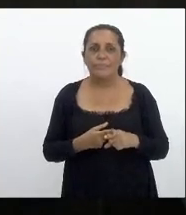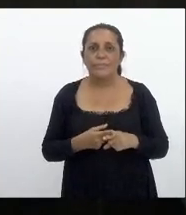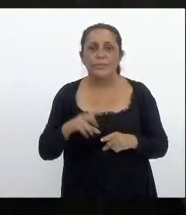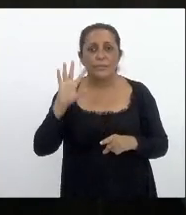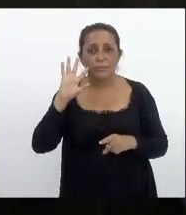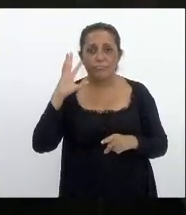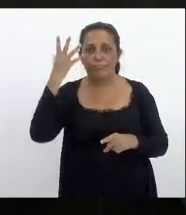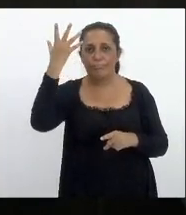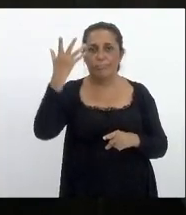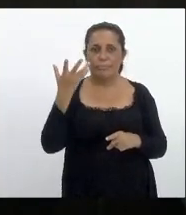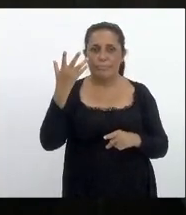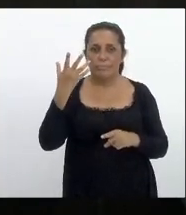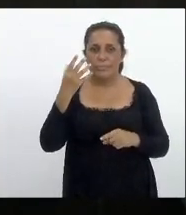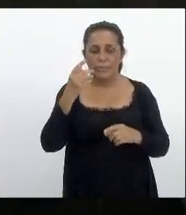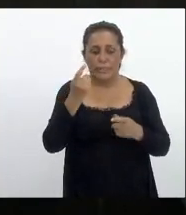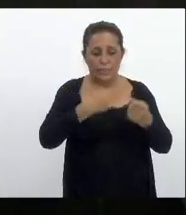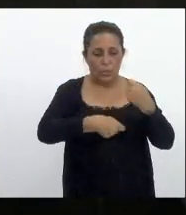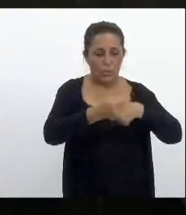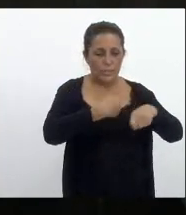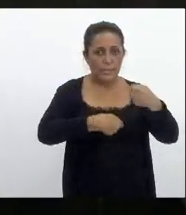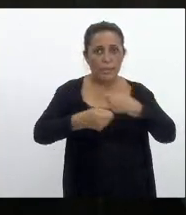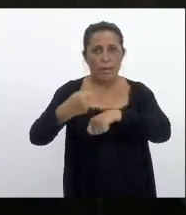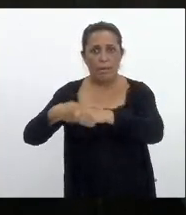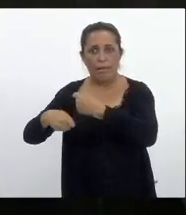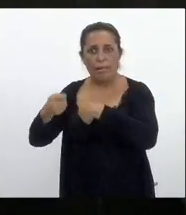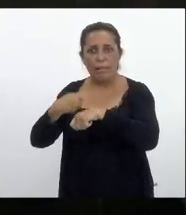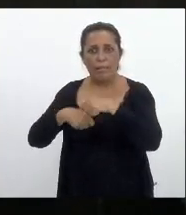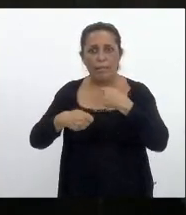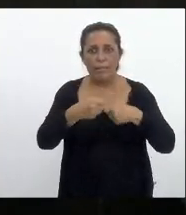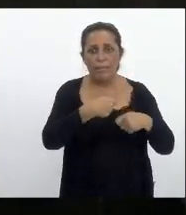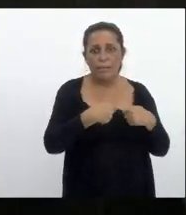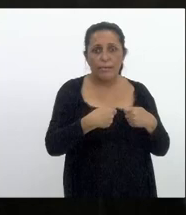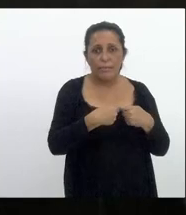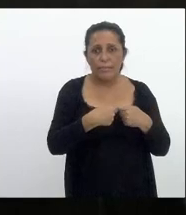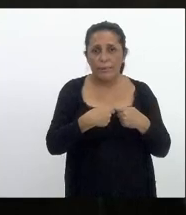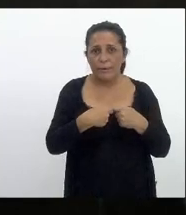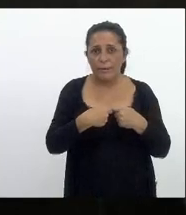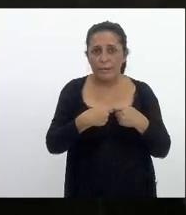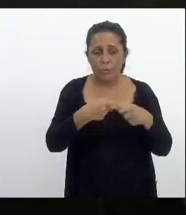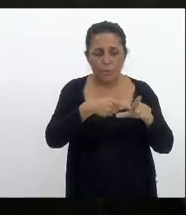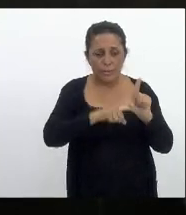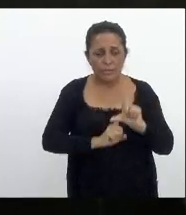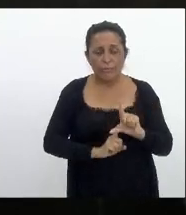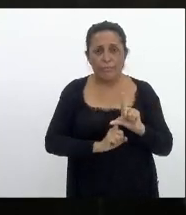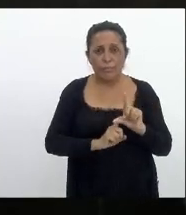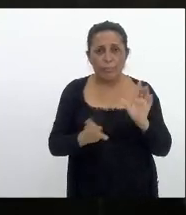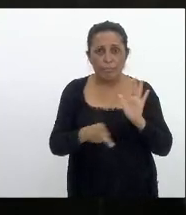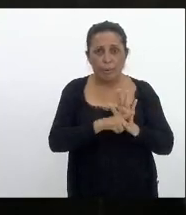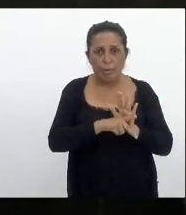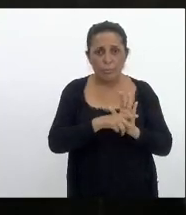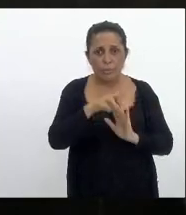decidiu negociar esse passivo que era devido ao Rio de Janeiro